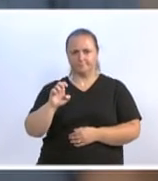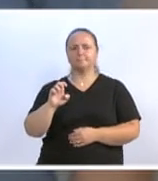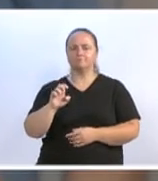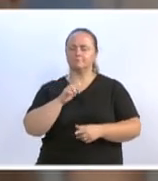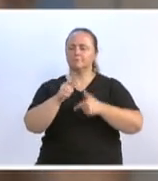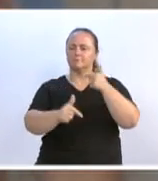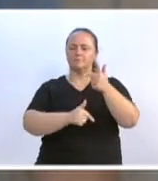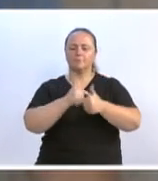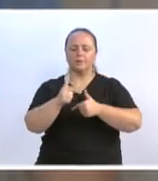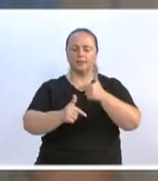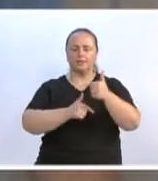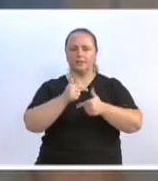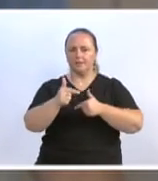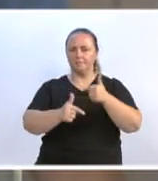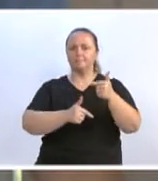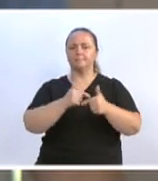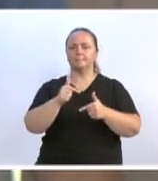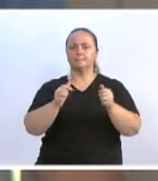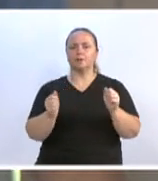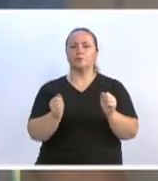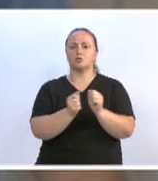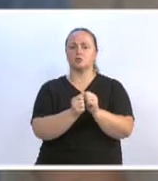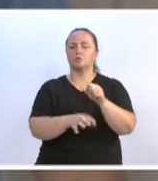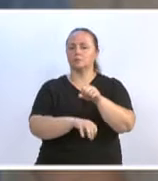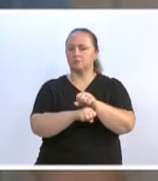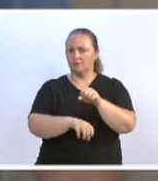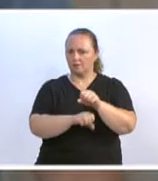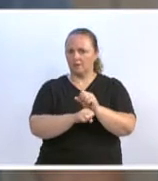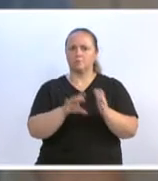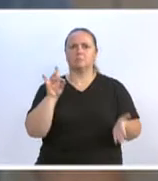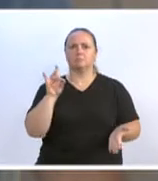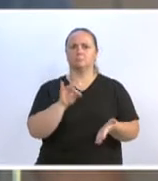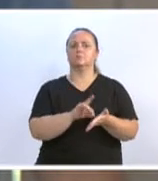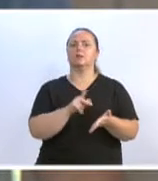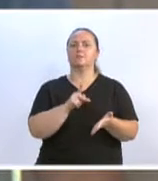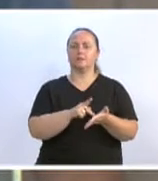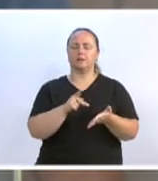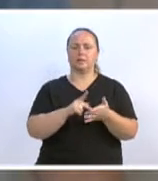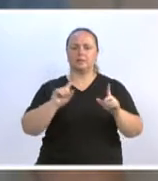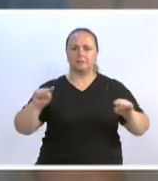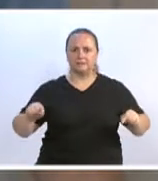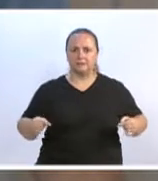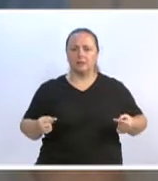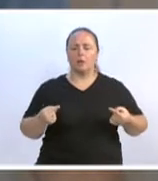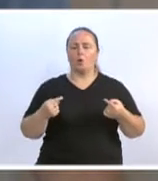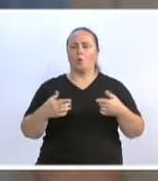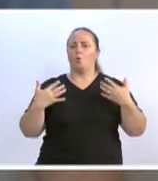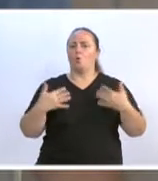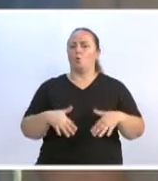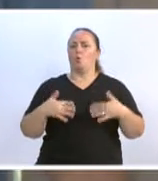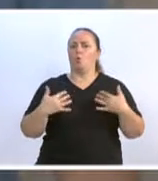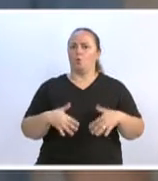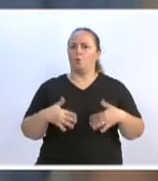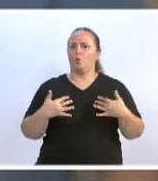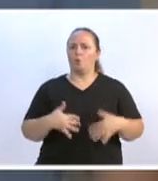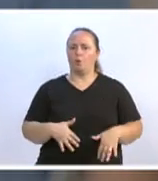frente ao CETERB. Realmente, esses desafios foram grandes. Eu bati no peito e...